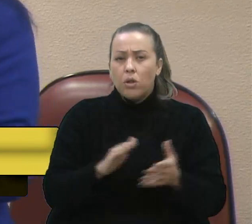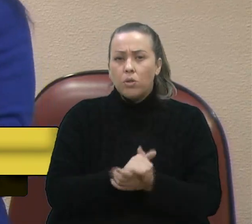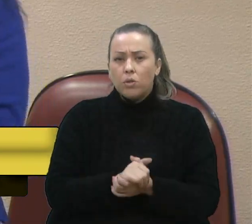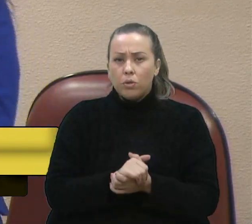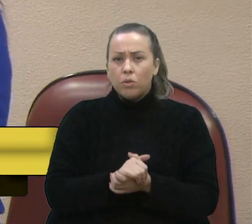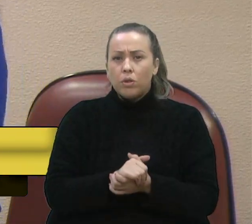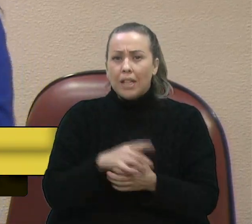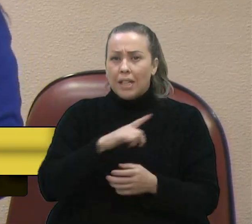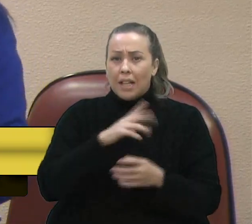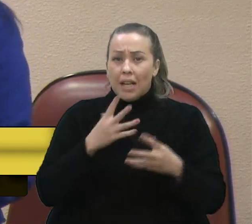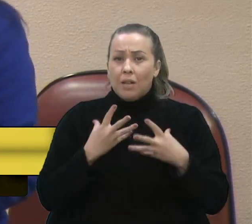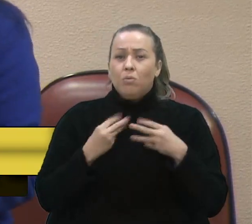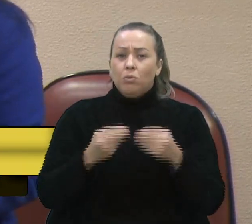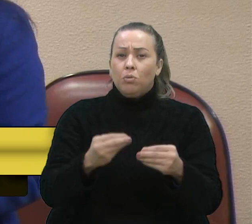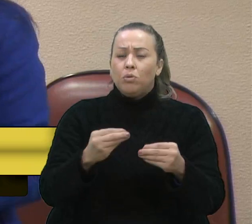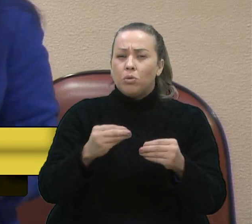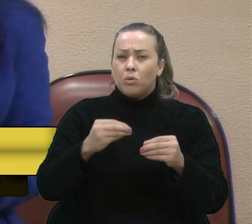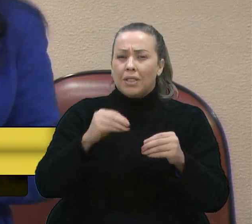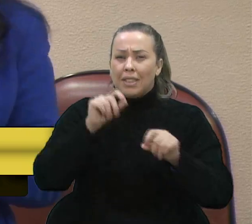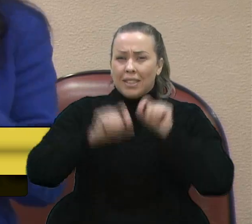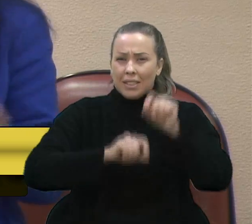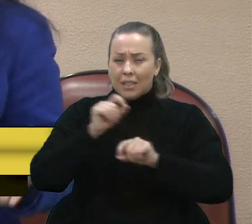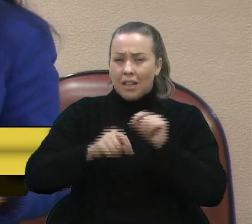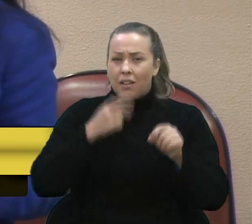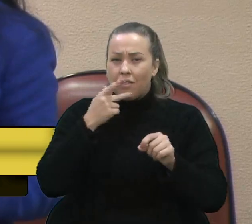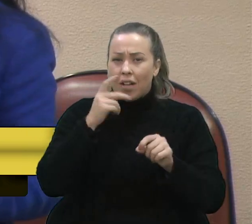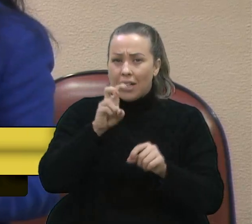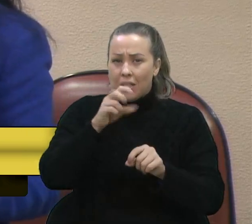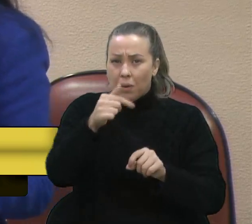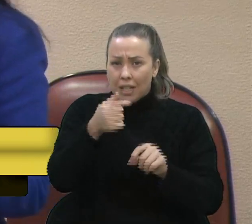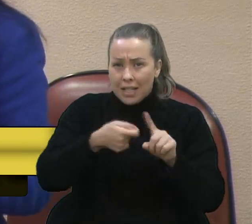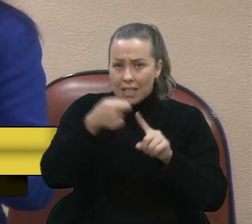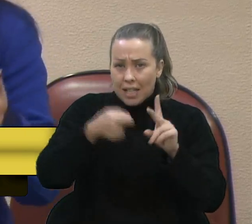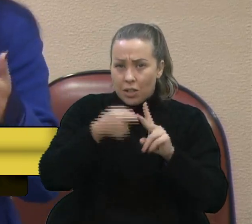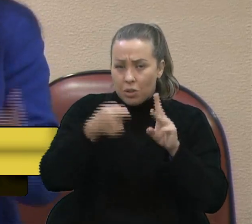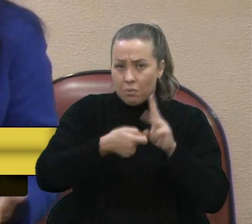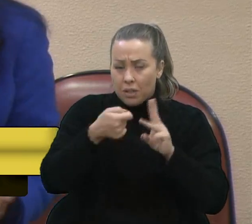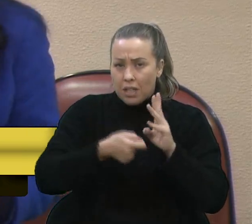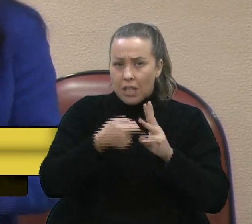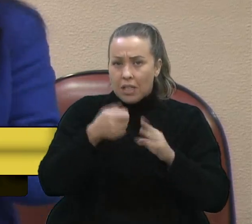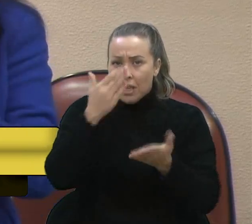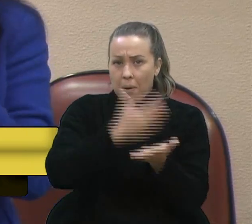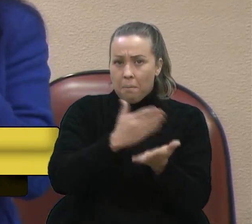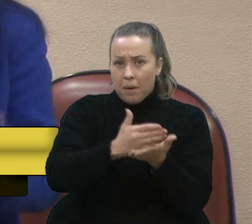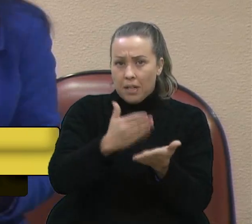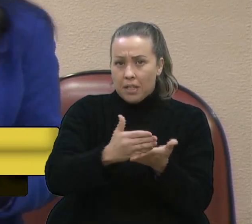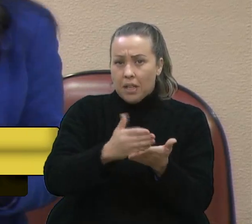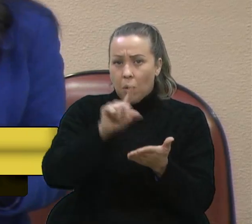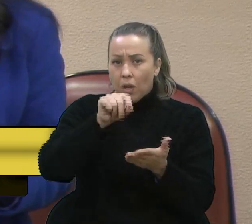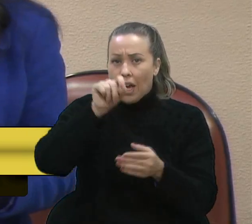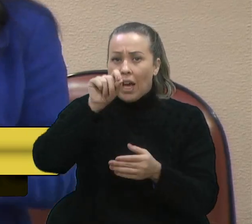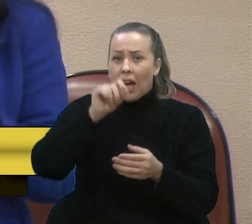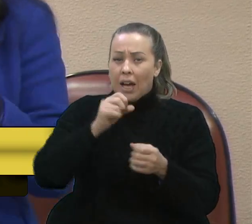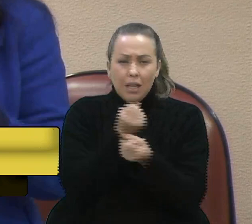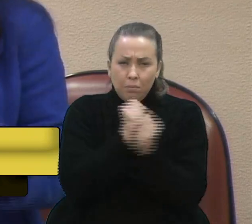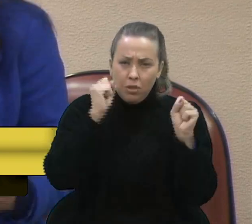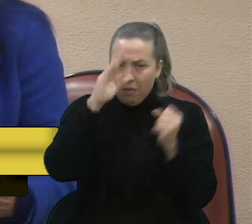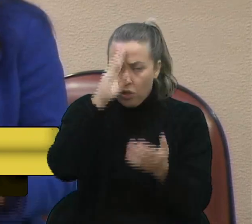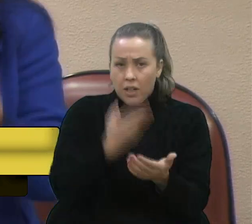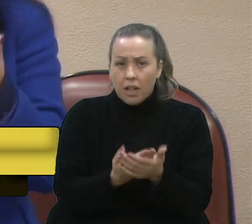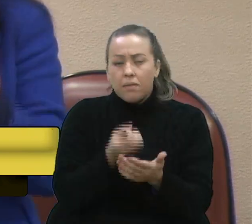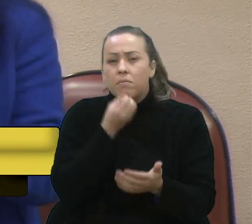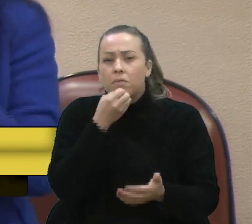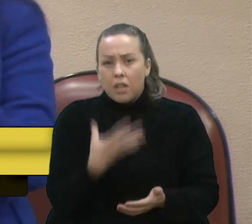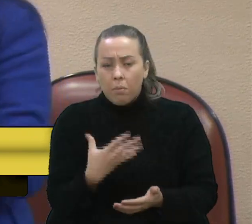Então, tem muitas situações nesse sentido. E quando a gente fala em 57 meses de salários parcelados, o que é realmente um absurdo, que bom